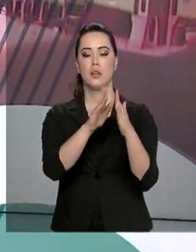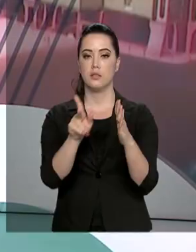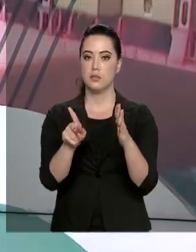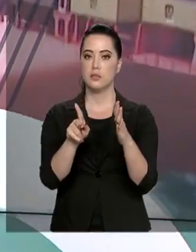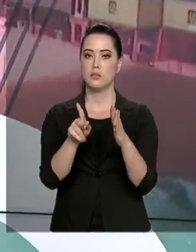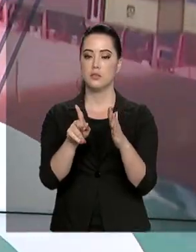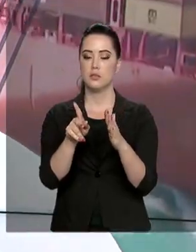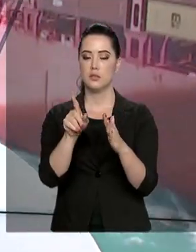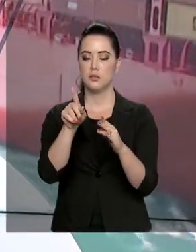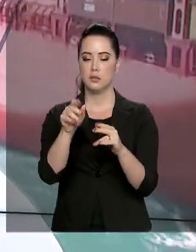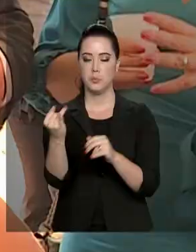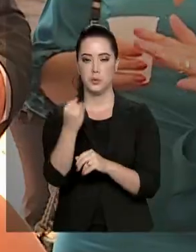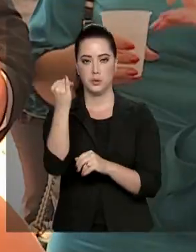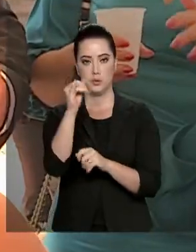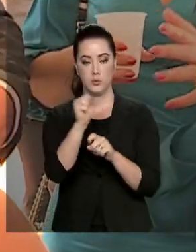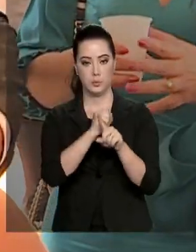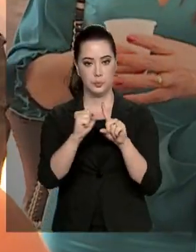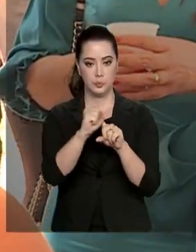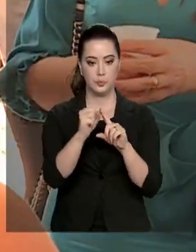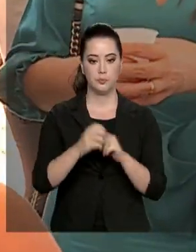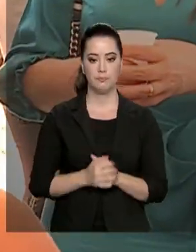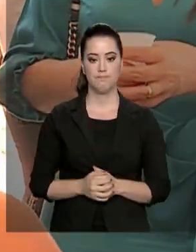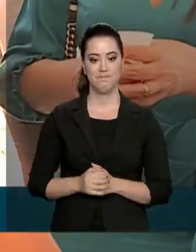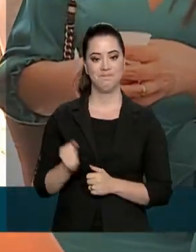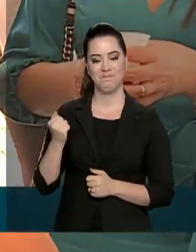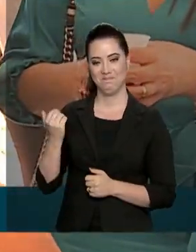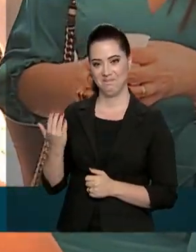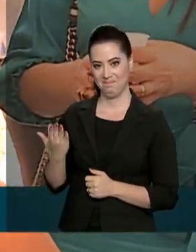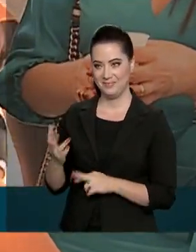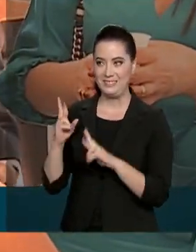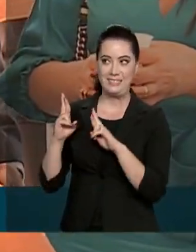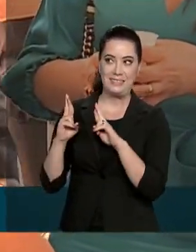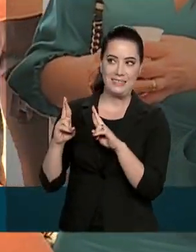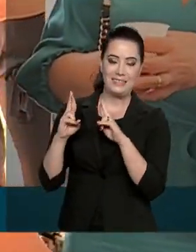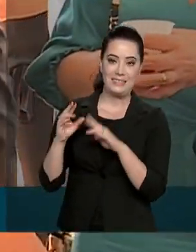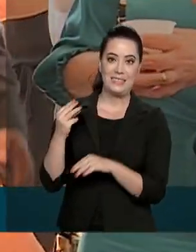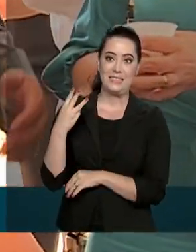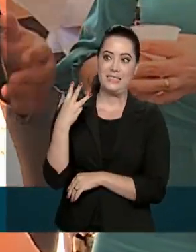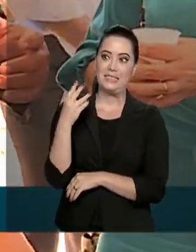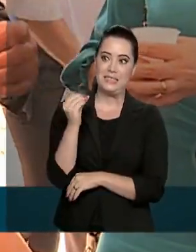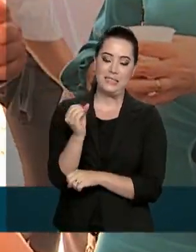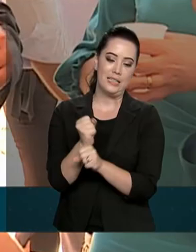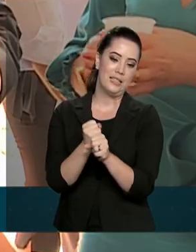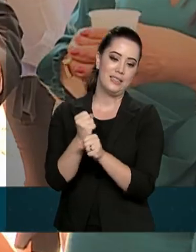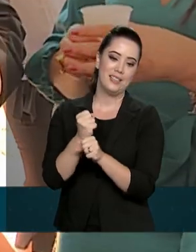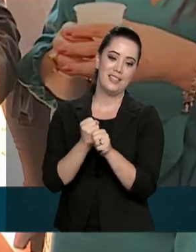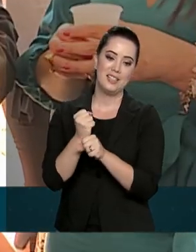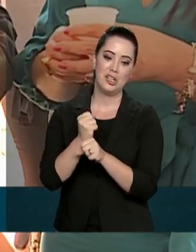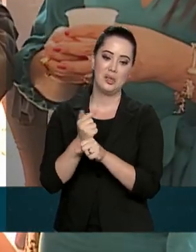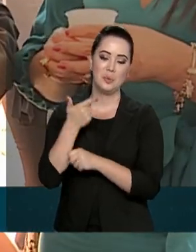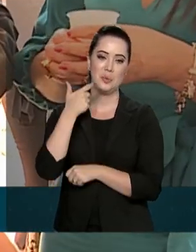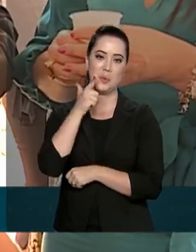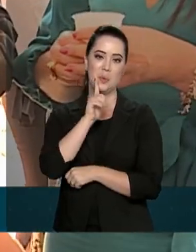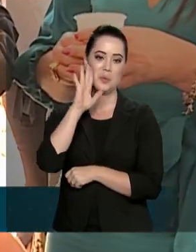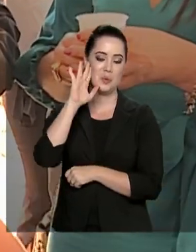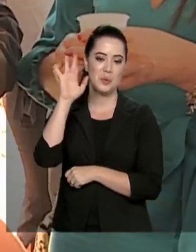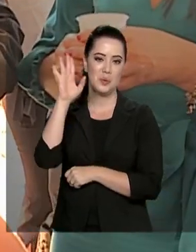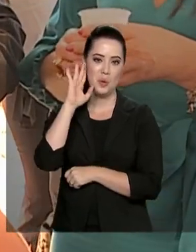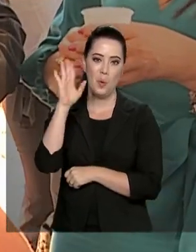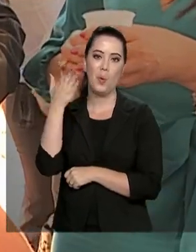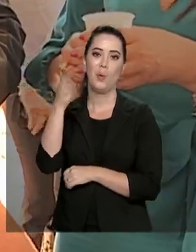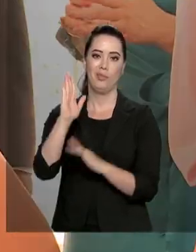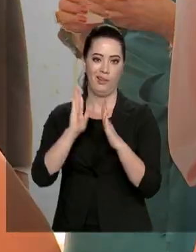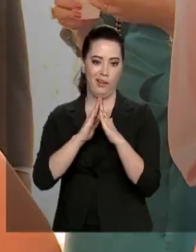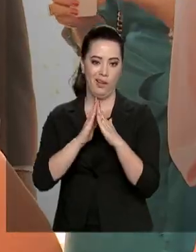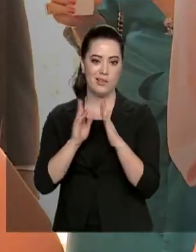Interesse Social. Maria Antônia esperou mais de três décadas para realizar um sonho, o da casa